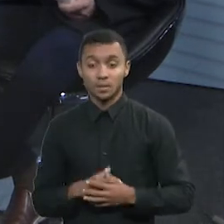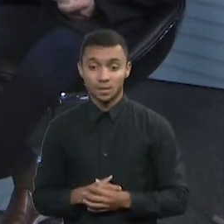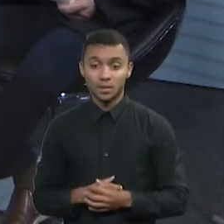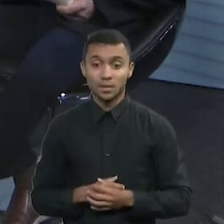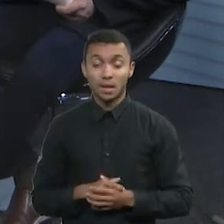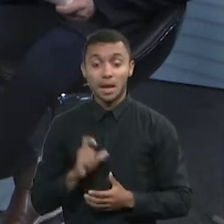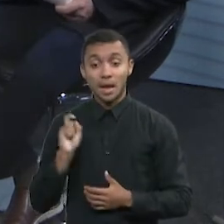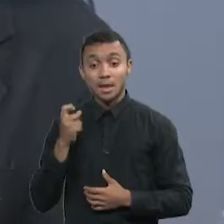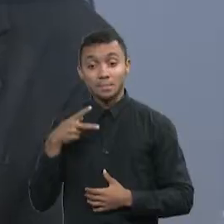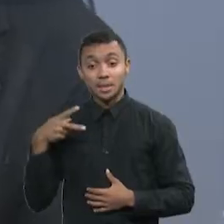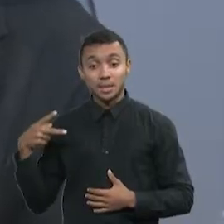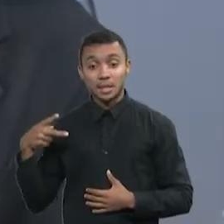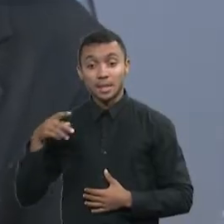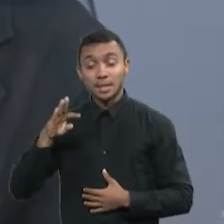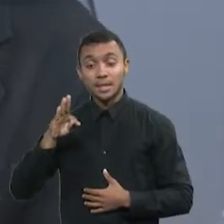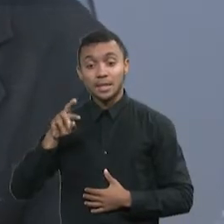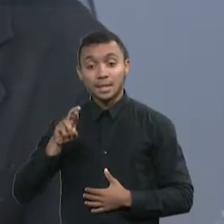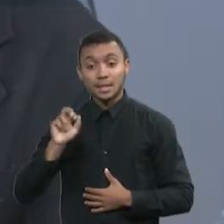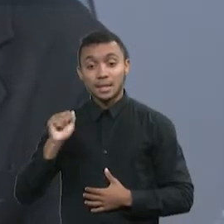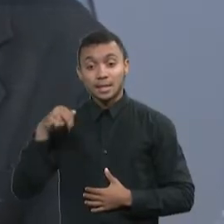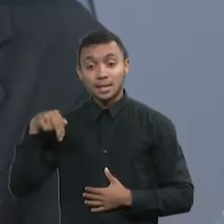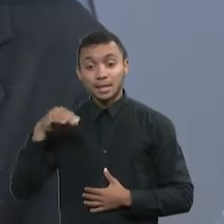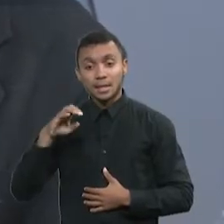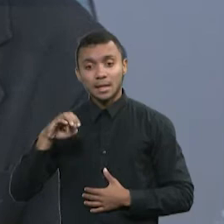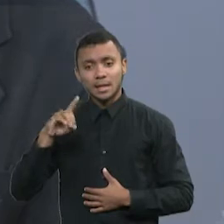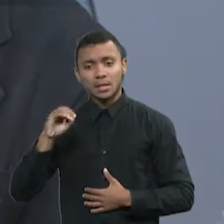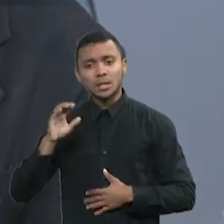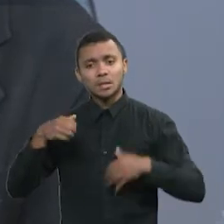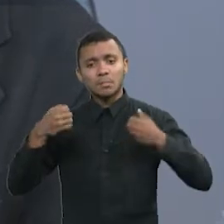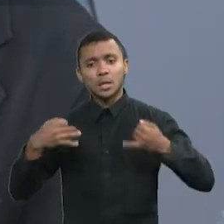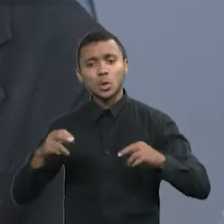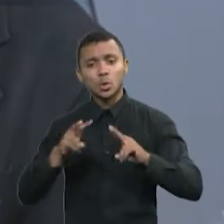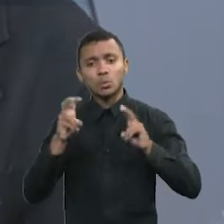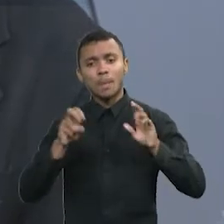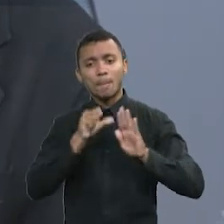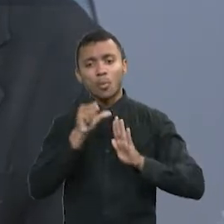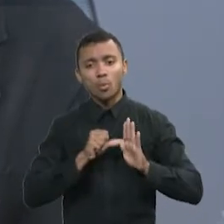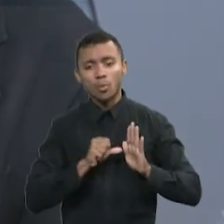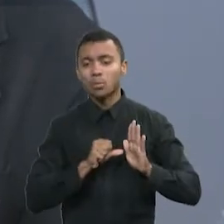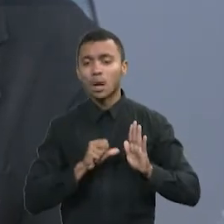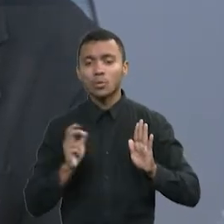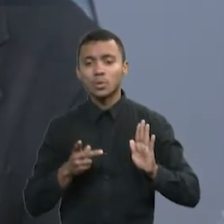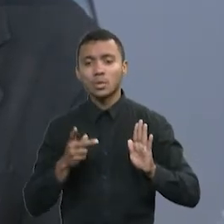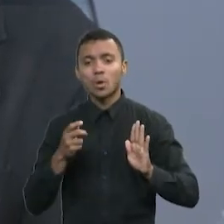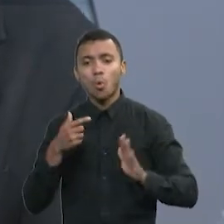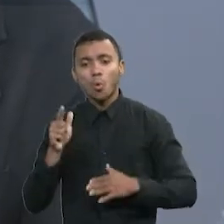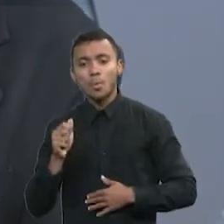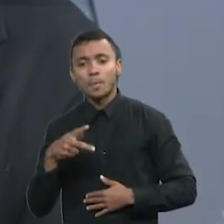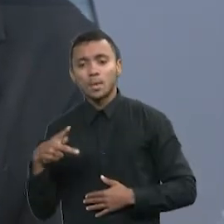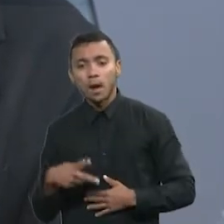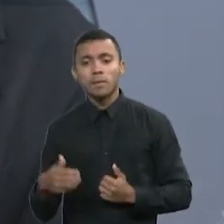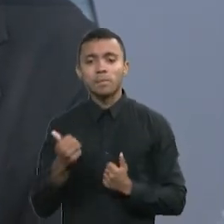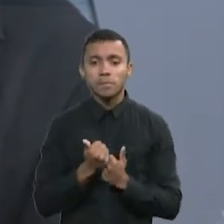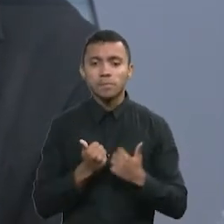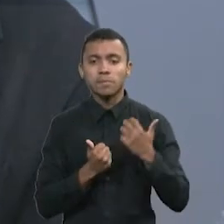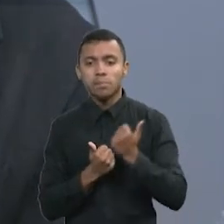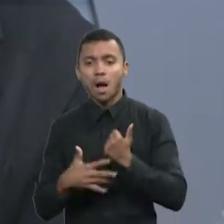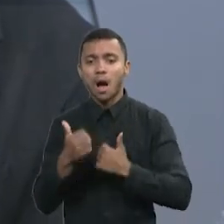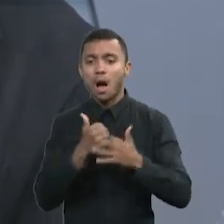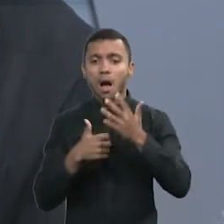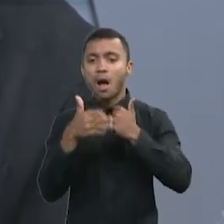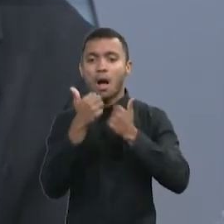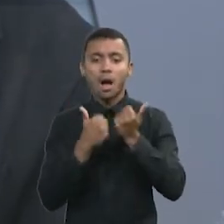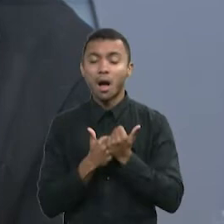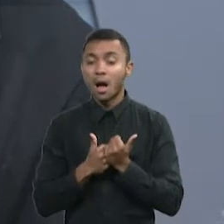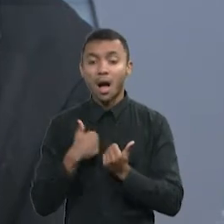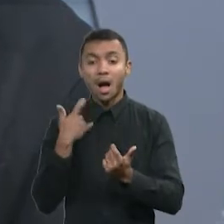Tancredo Neves falava da justiça fiscal e tributária. O Tancredo morreu, entrou o Sarney, depois do Sarney veio o Collor, depois do Collor veio o Fernando Henrique,